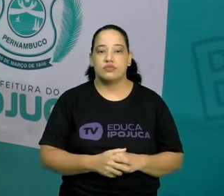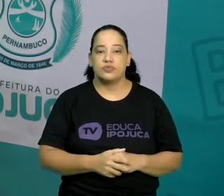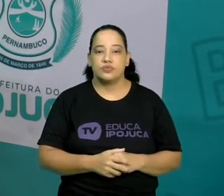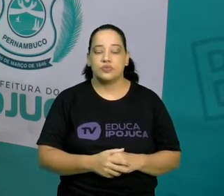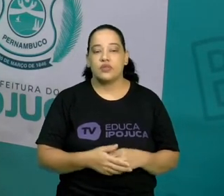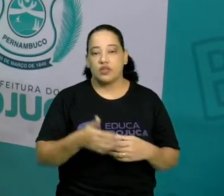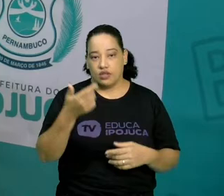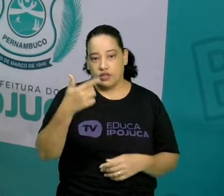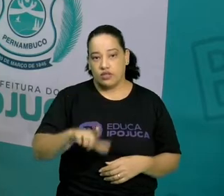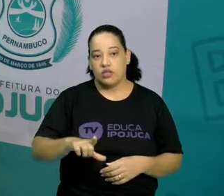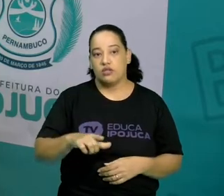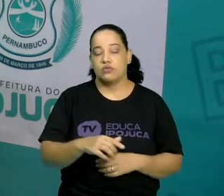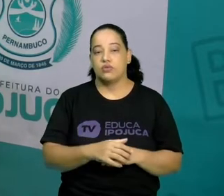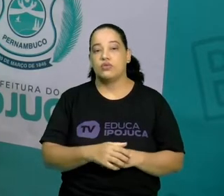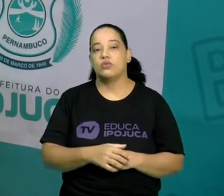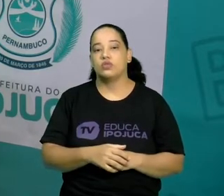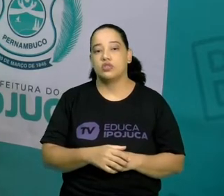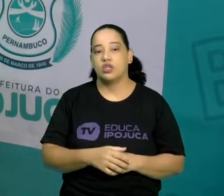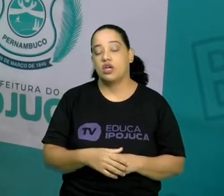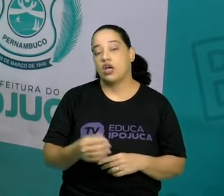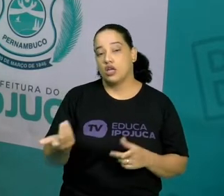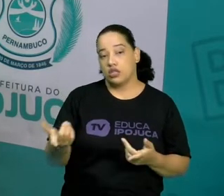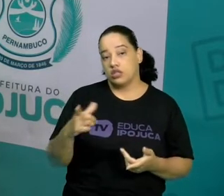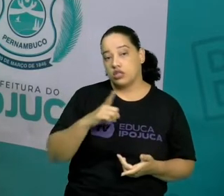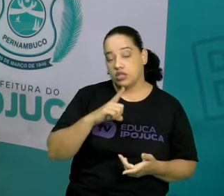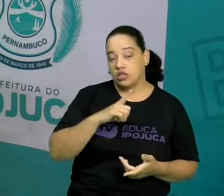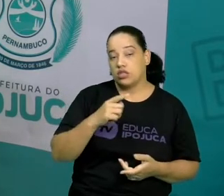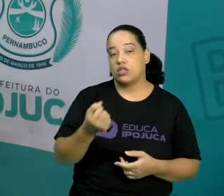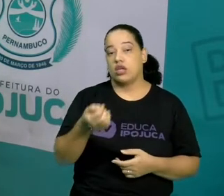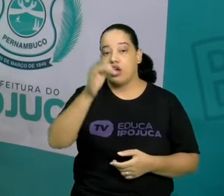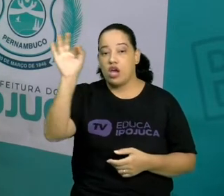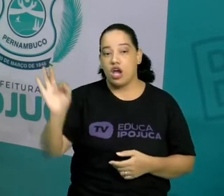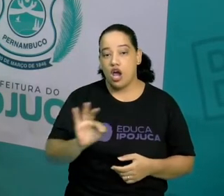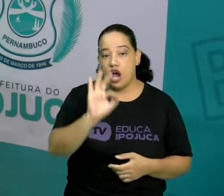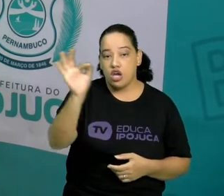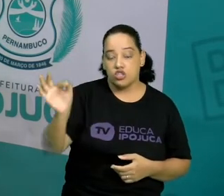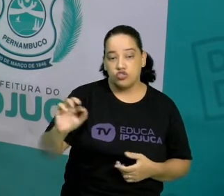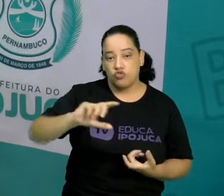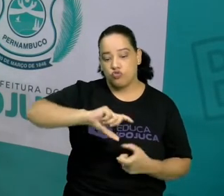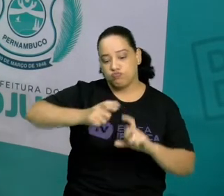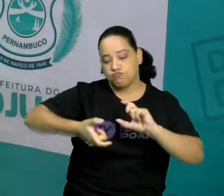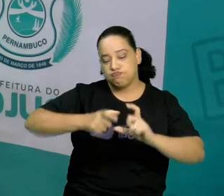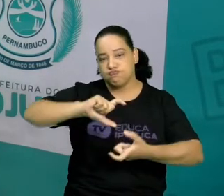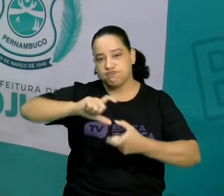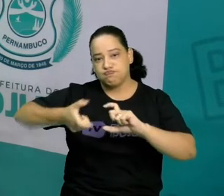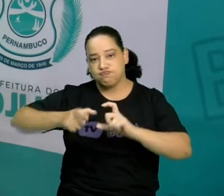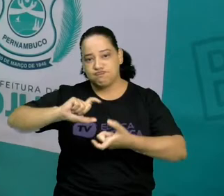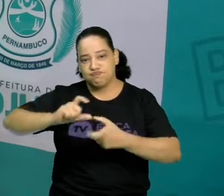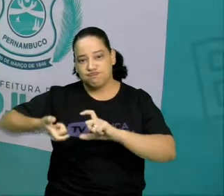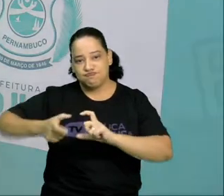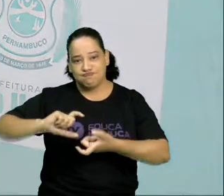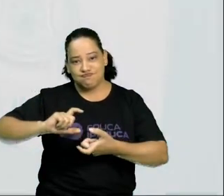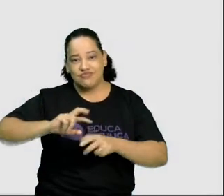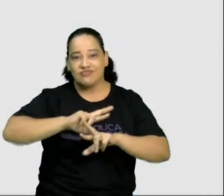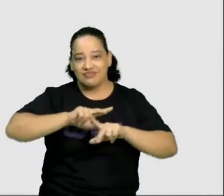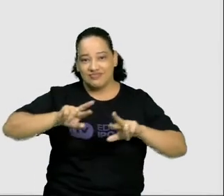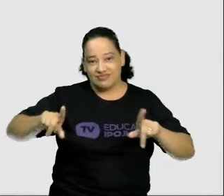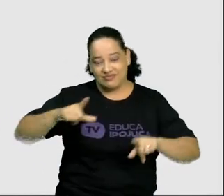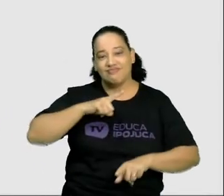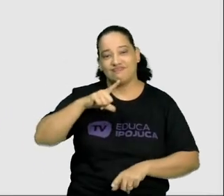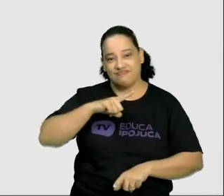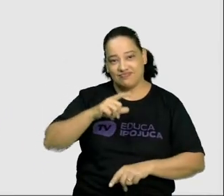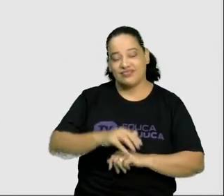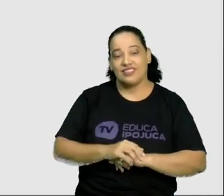Temos também as formas geométricas. Isso mesmo, crianças. Observe aqui nas formas geométricas. Nós